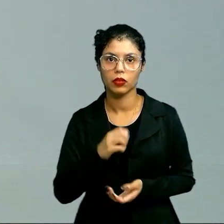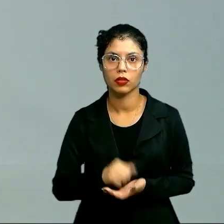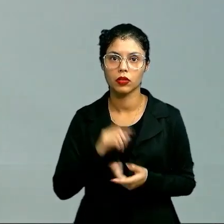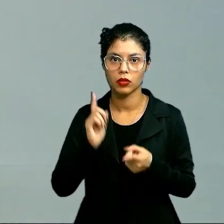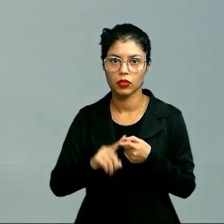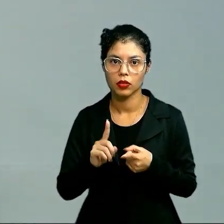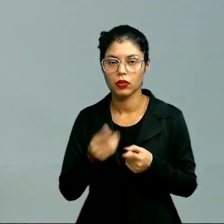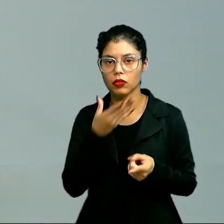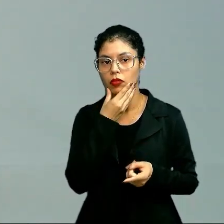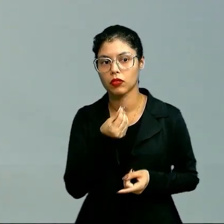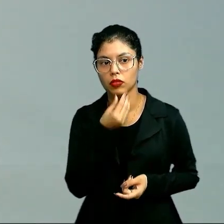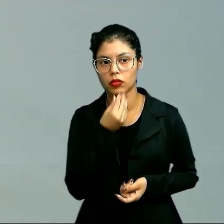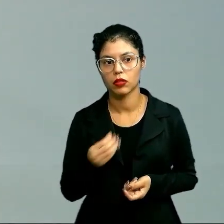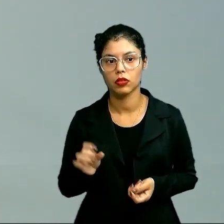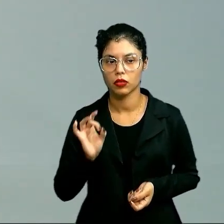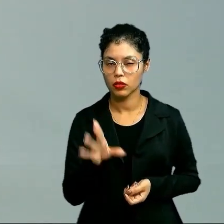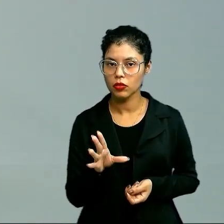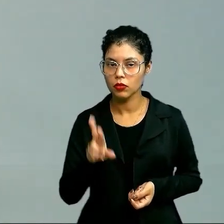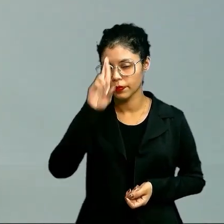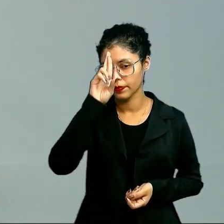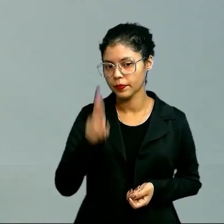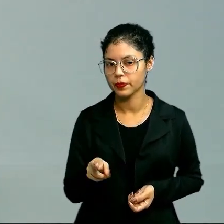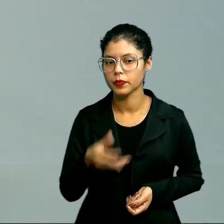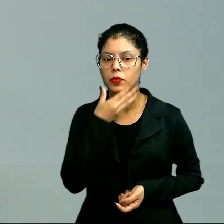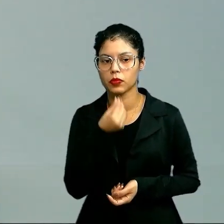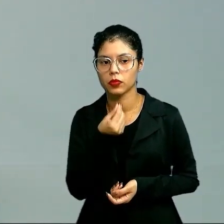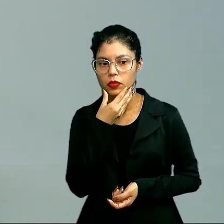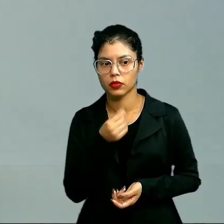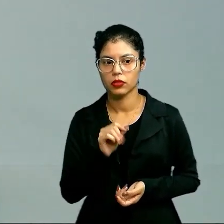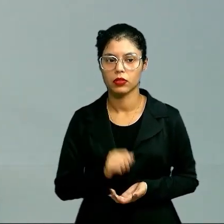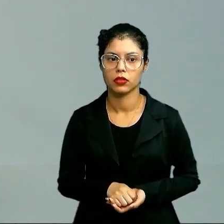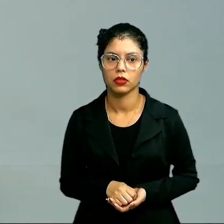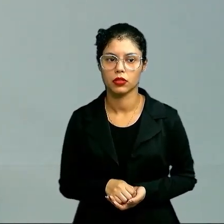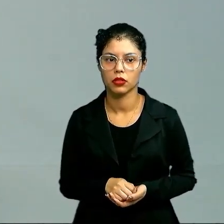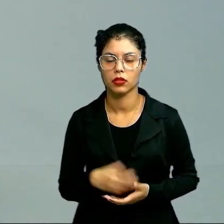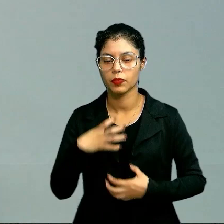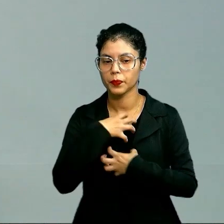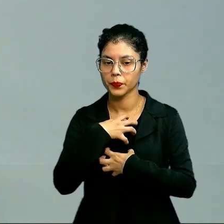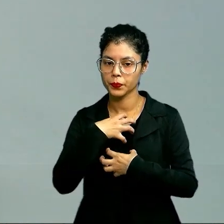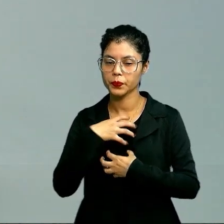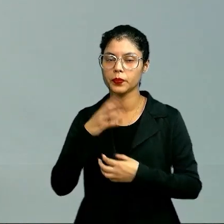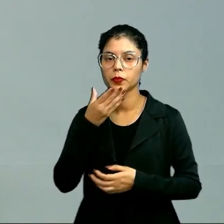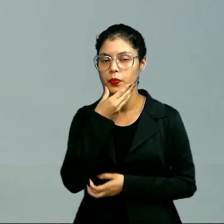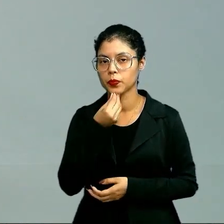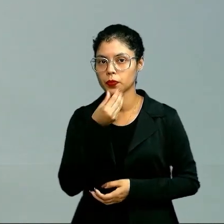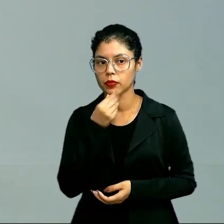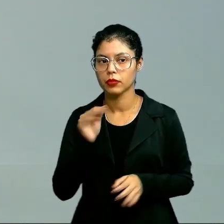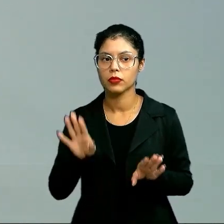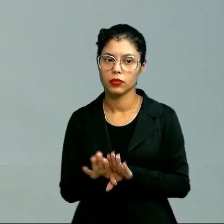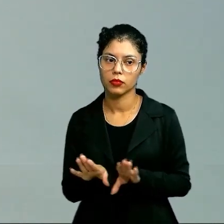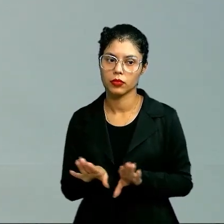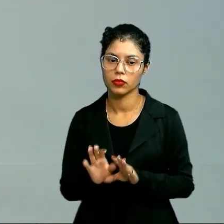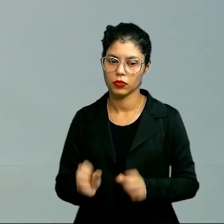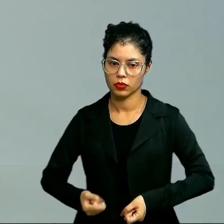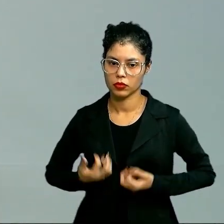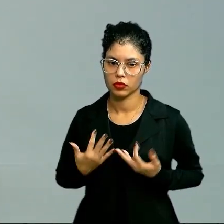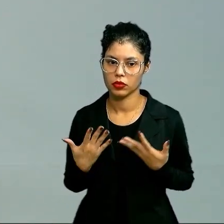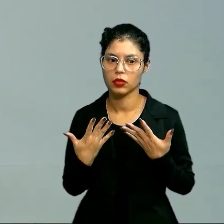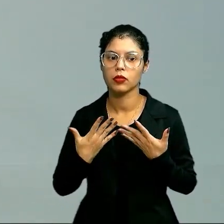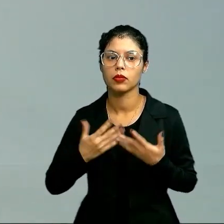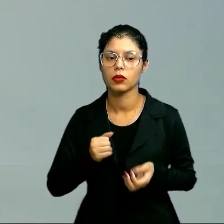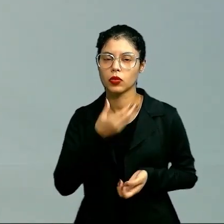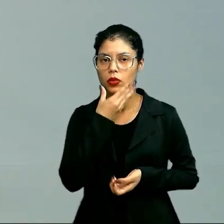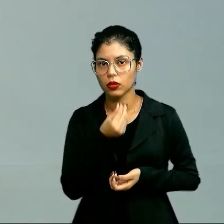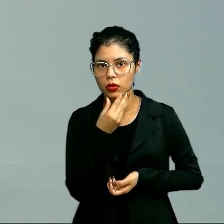Porque o homem, ele não é só a razão, o homem, ele não é só os sentidos, o homem, ele é também as emoções. Então,